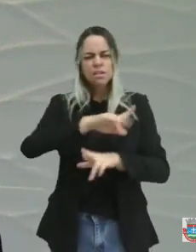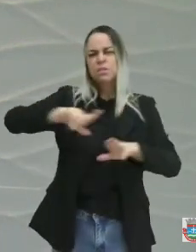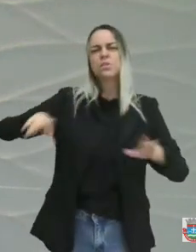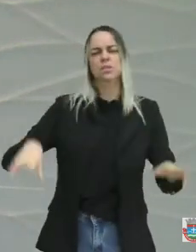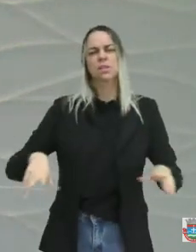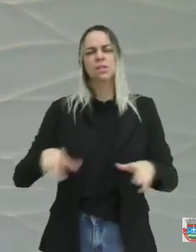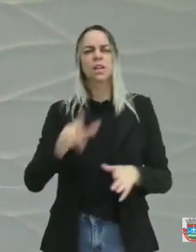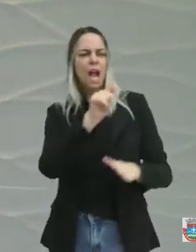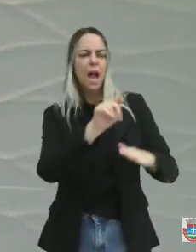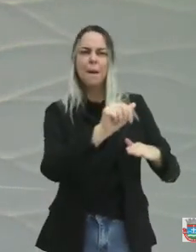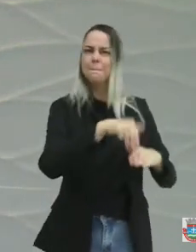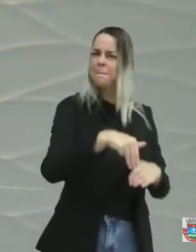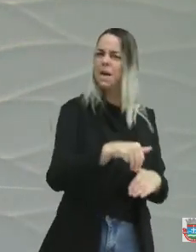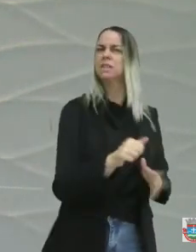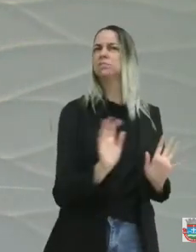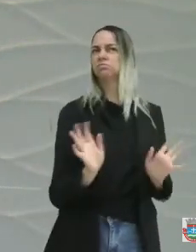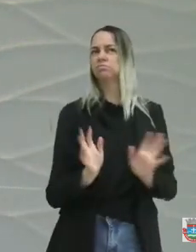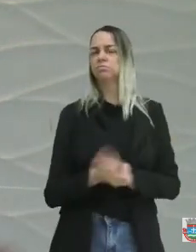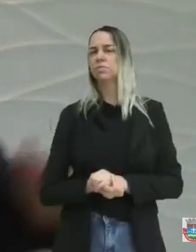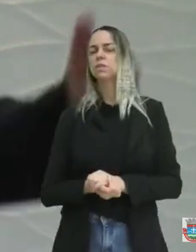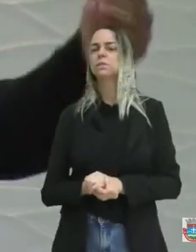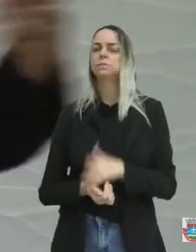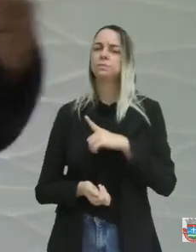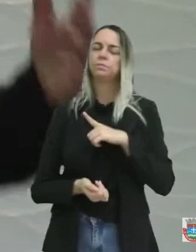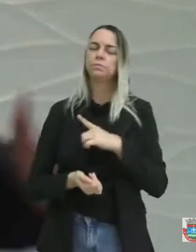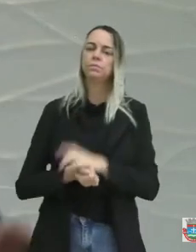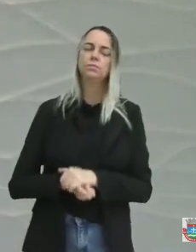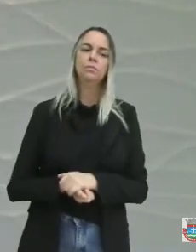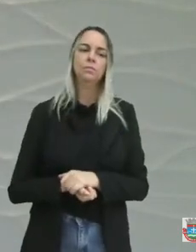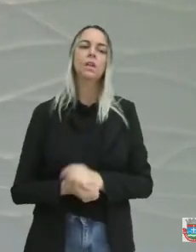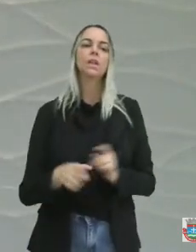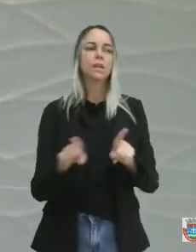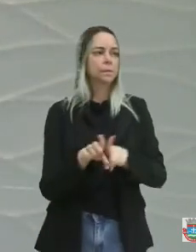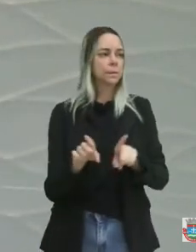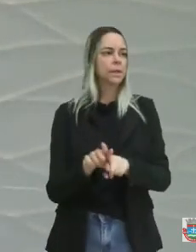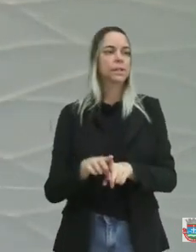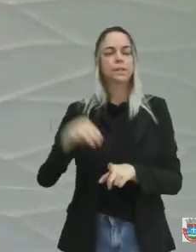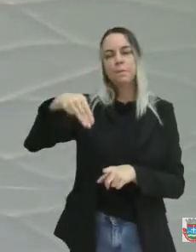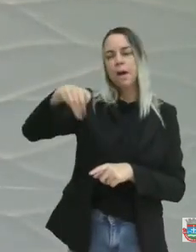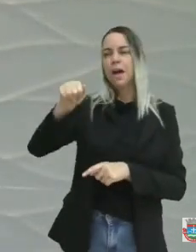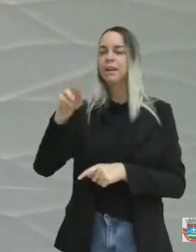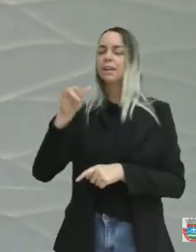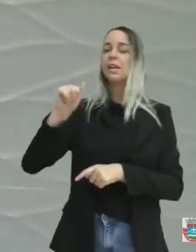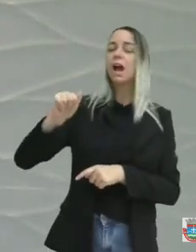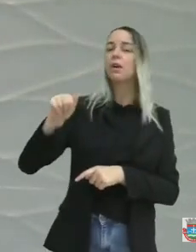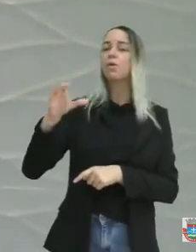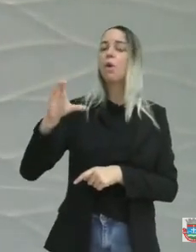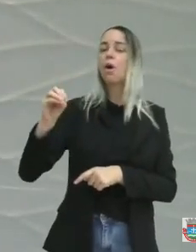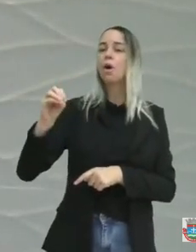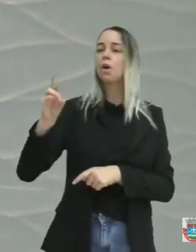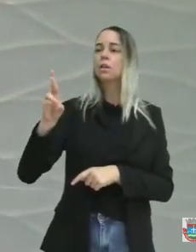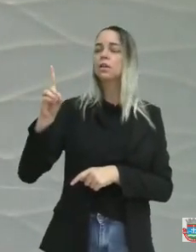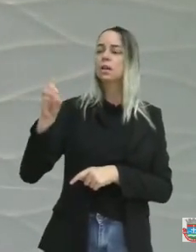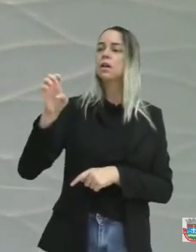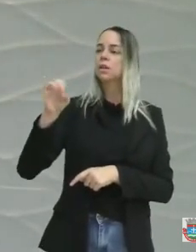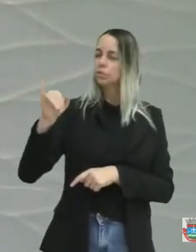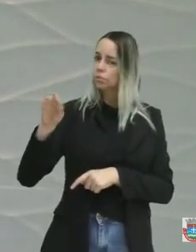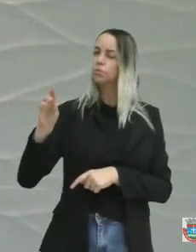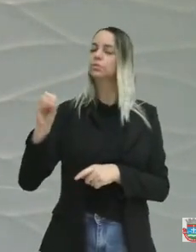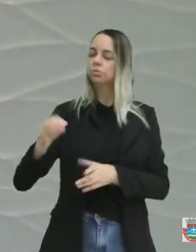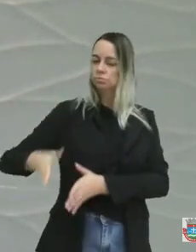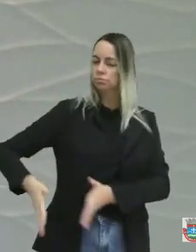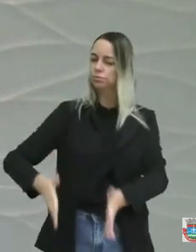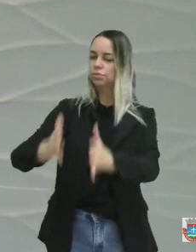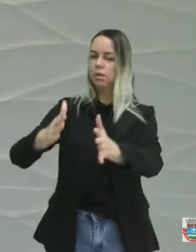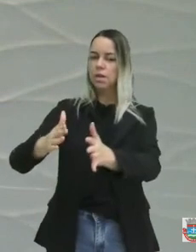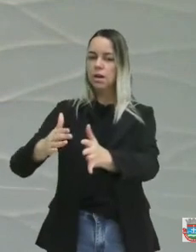Tem umas ruas ali, umas travessas ali, do Maria Cordeiro para a PE e liga a entrada de São Bento